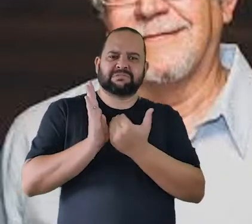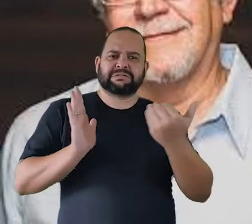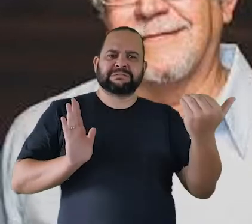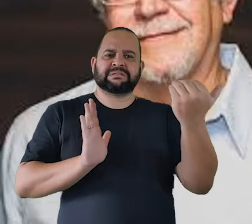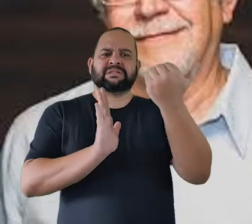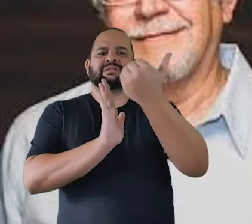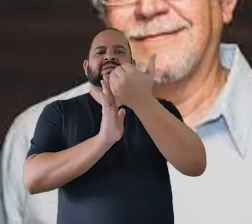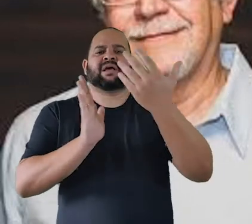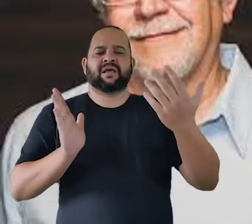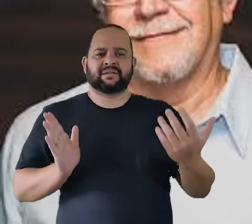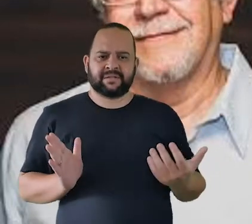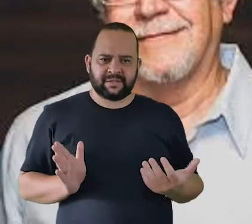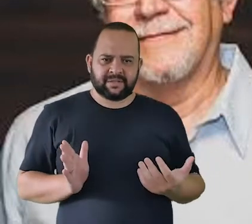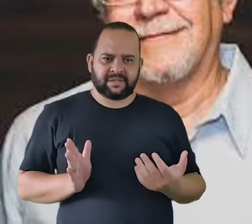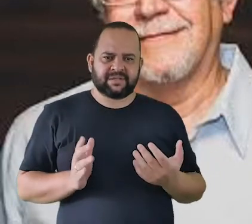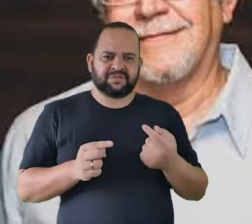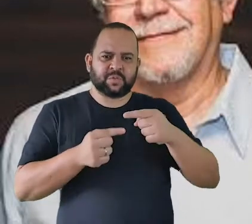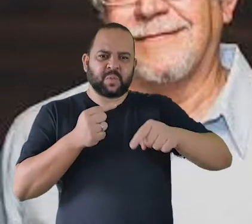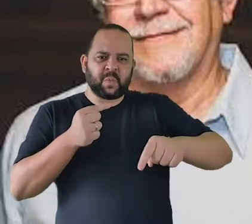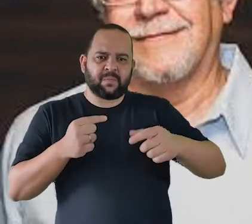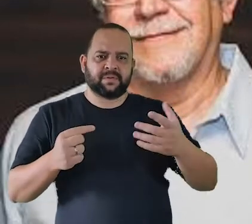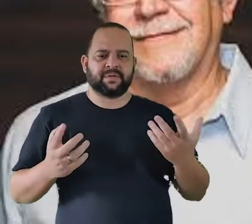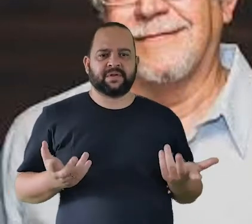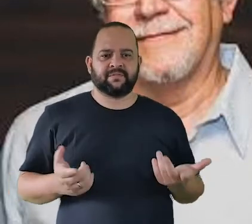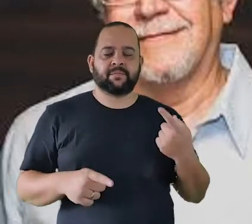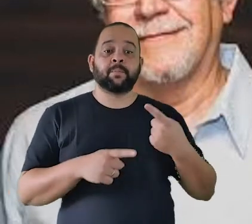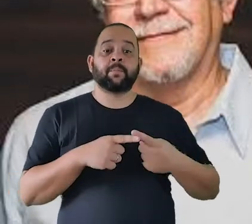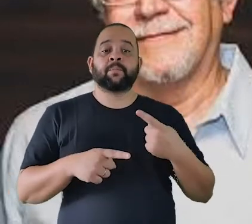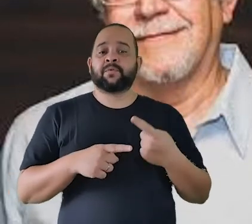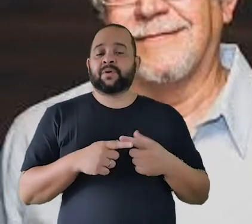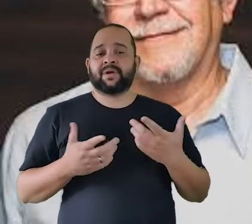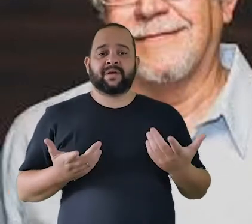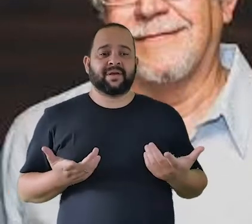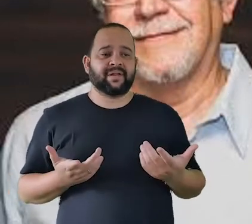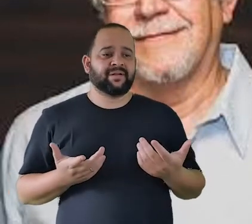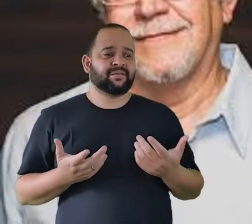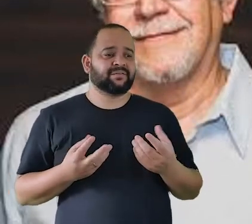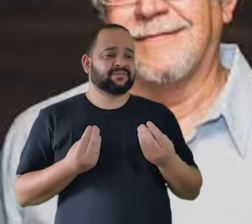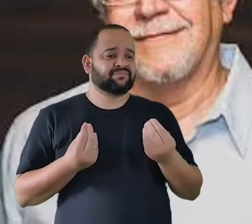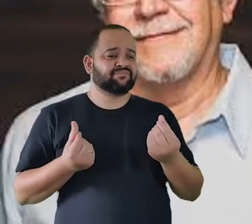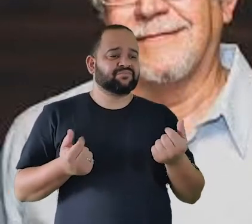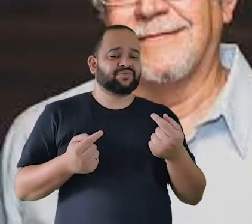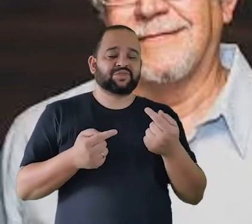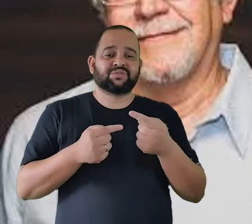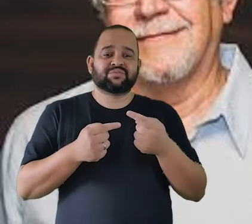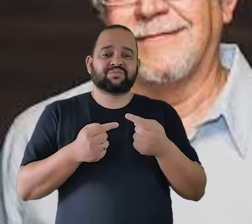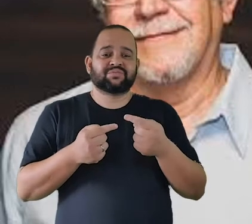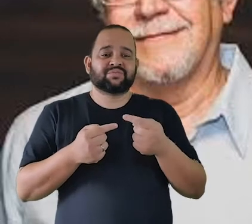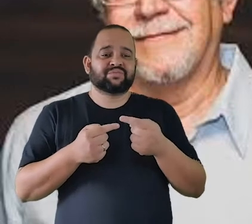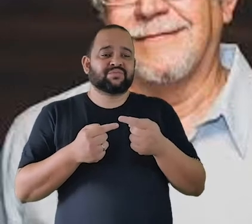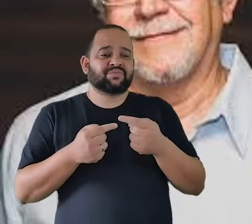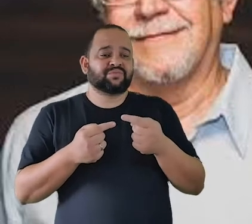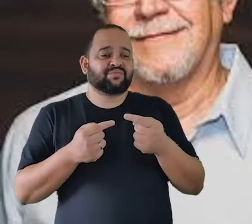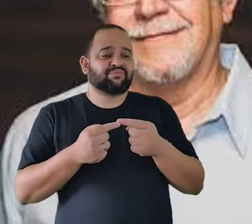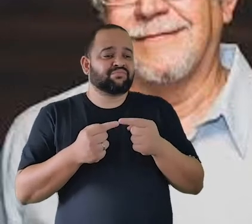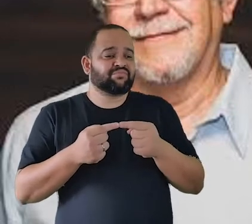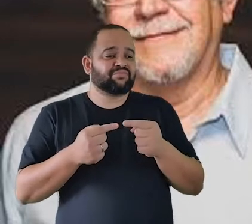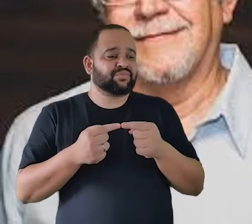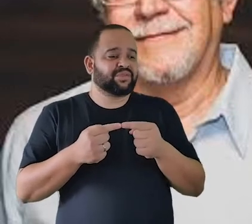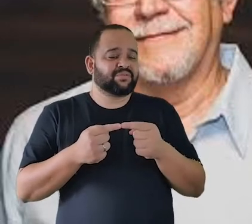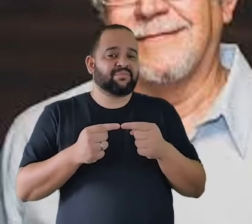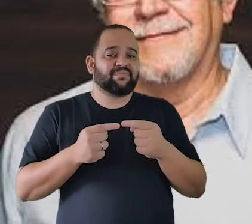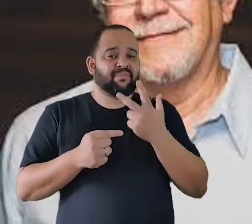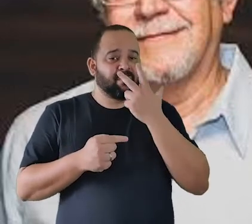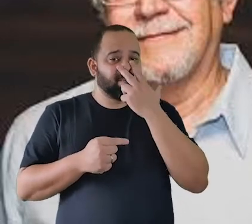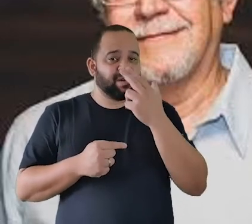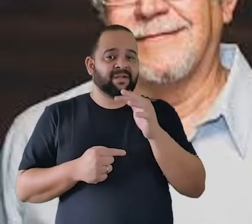extremista talvez ela era um pouco fora de propósito porque ela não se baseava no folclore e é muito curioso porque